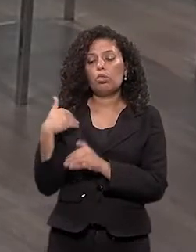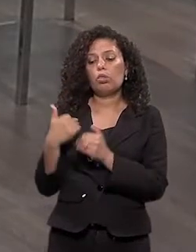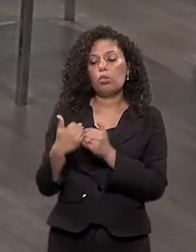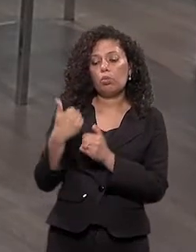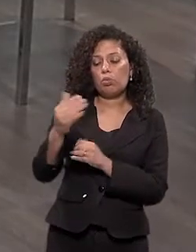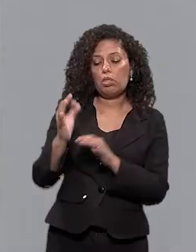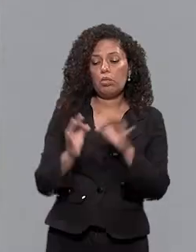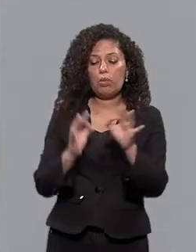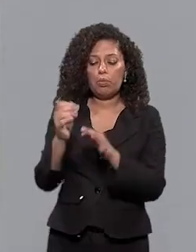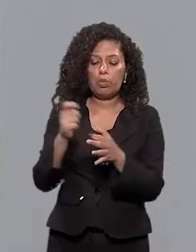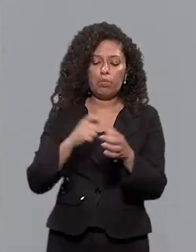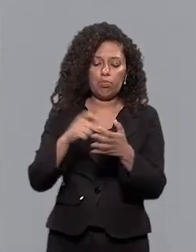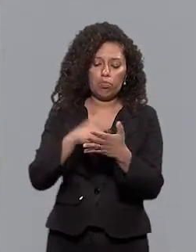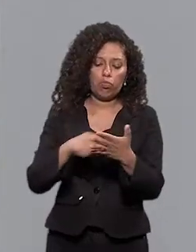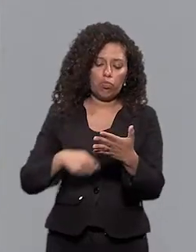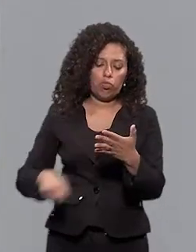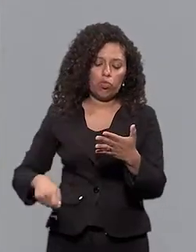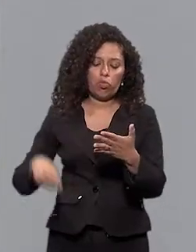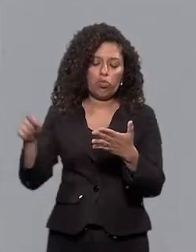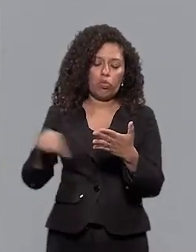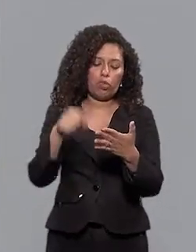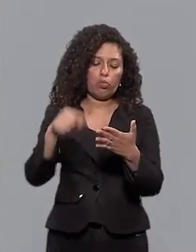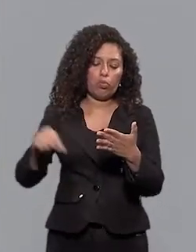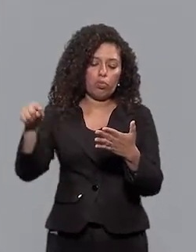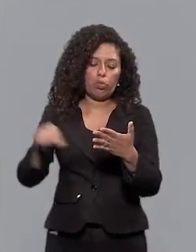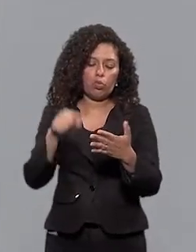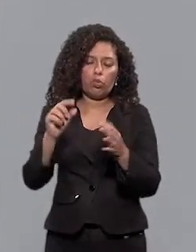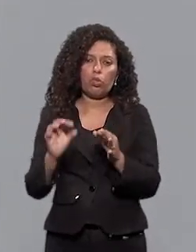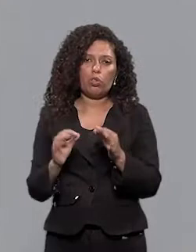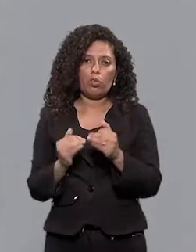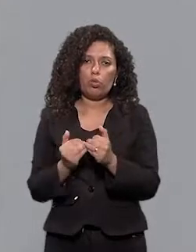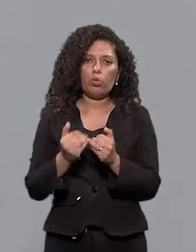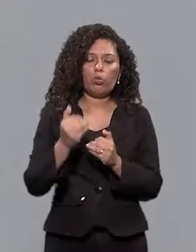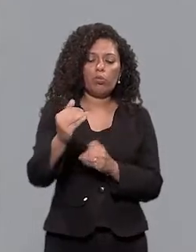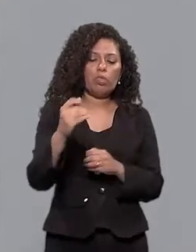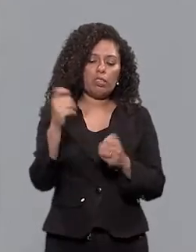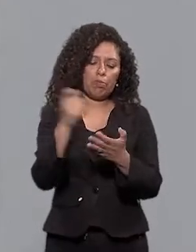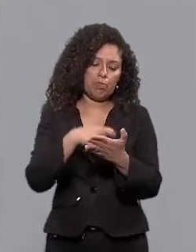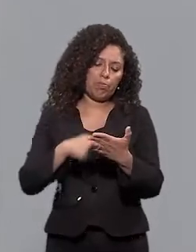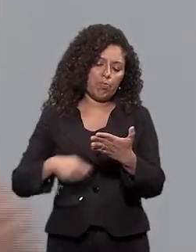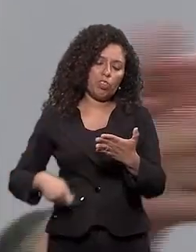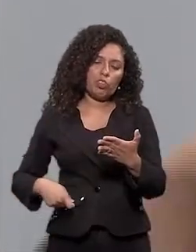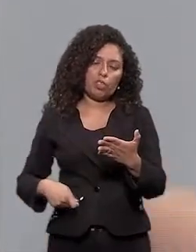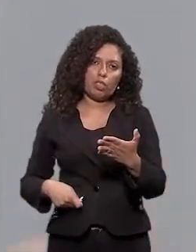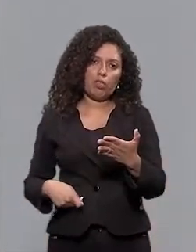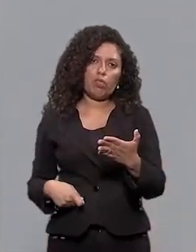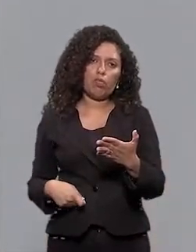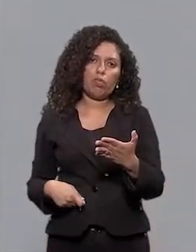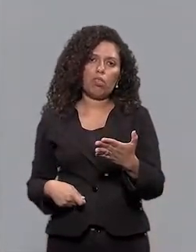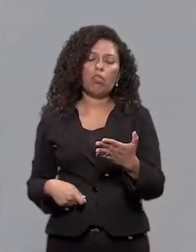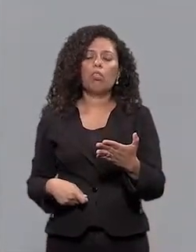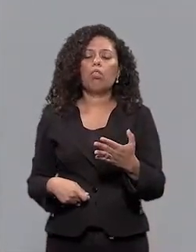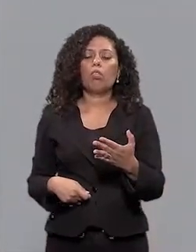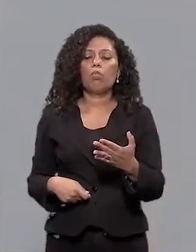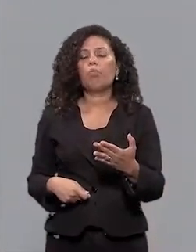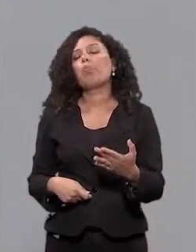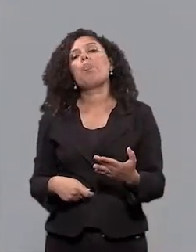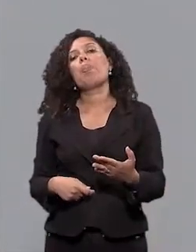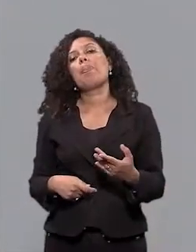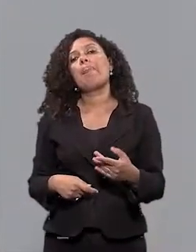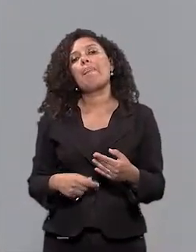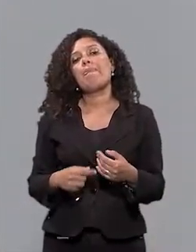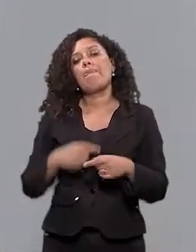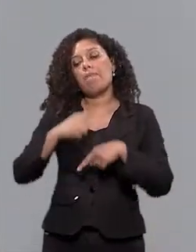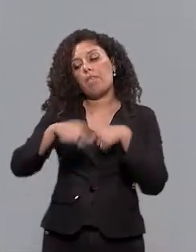foi dentro da sala de aula que eu comecei a ganhar confiança. Comecei a compor música para os projetos de sala de aula,